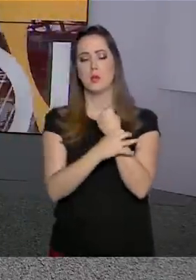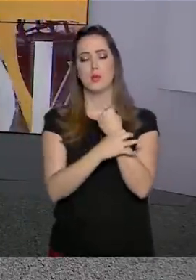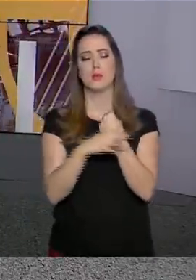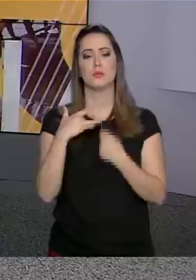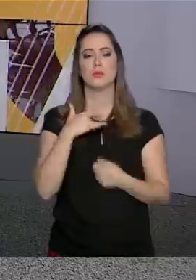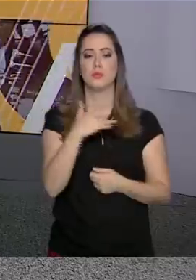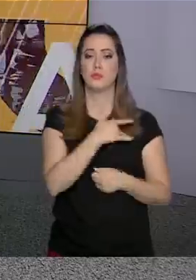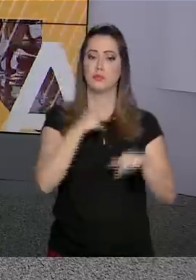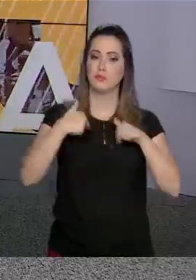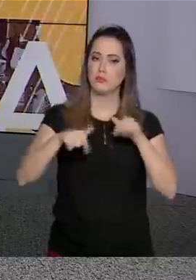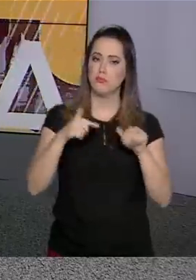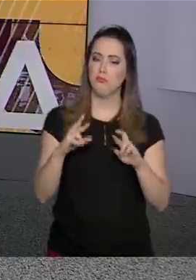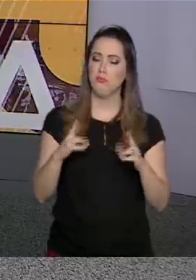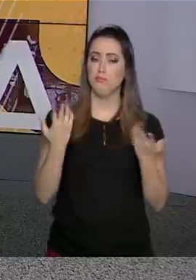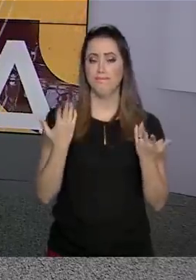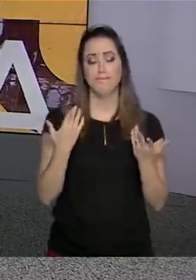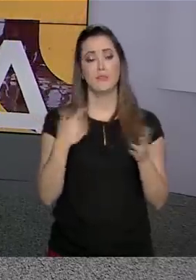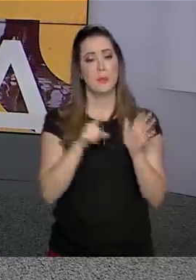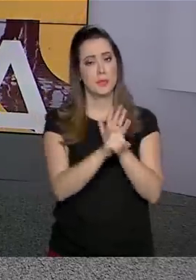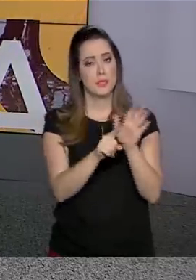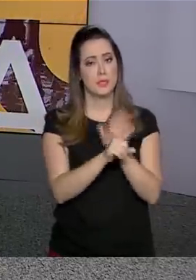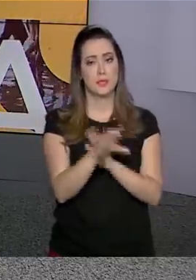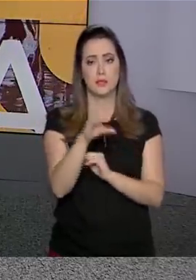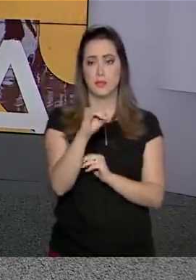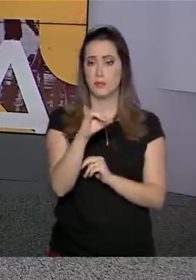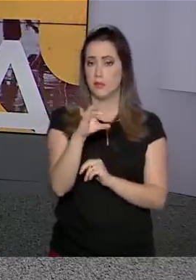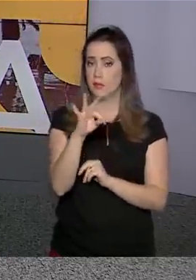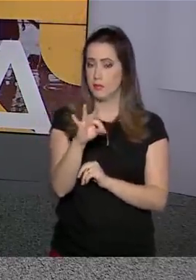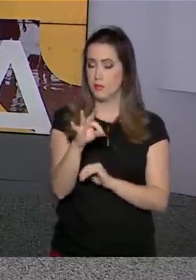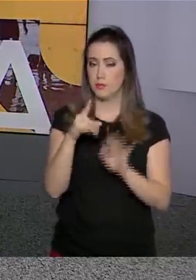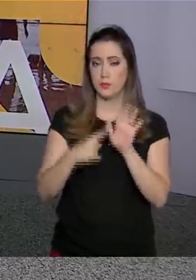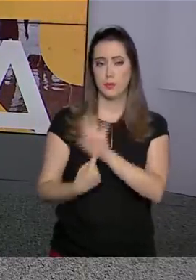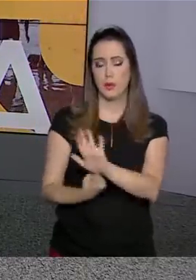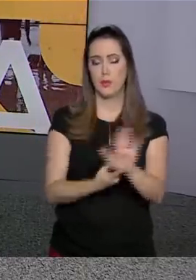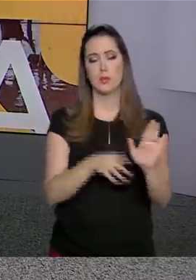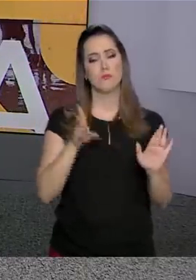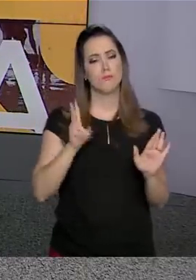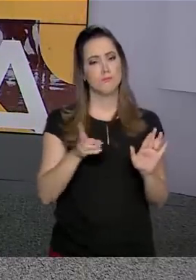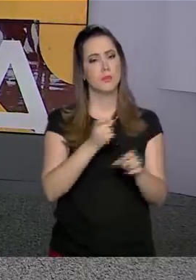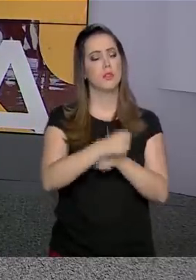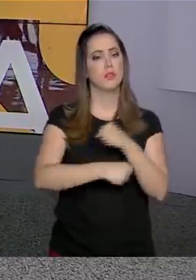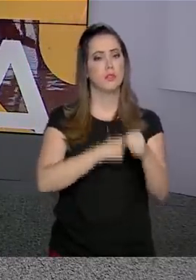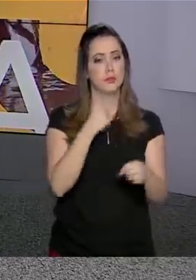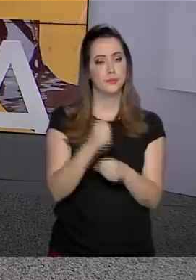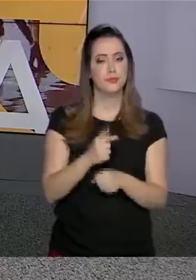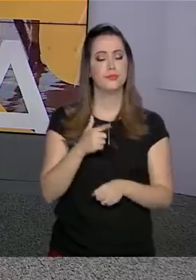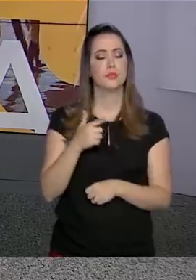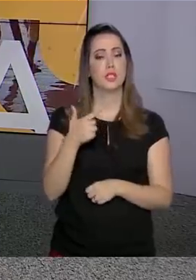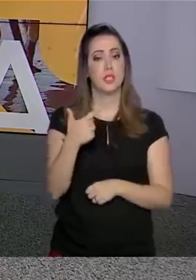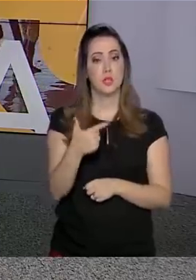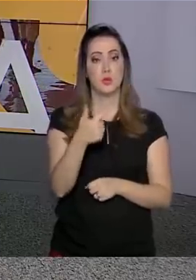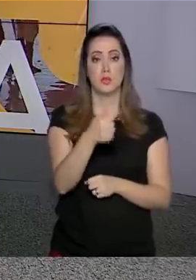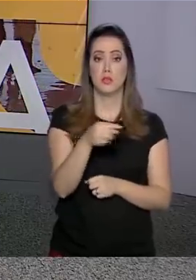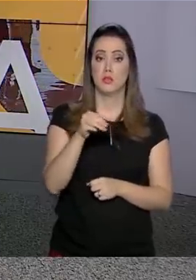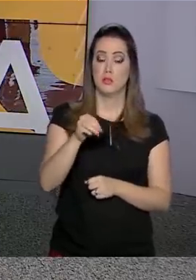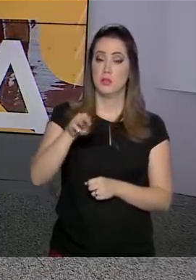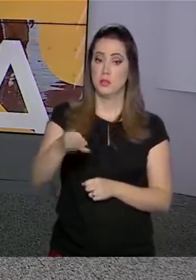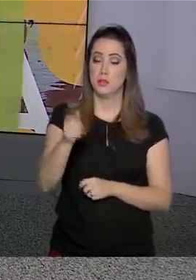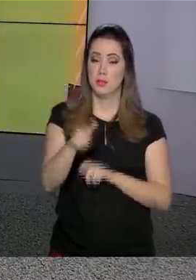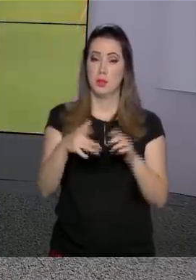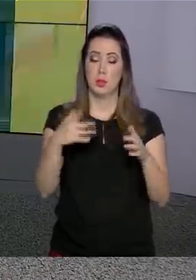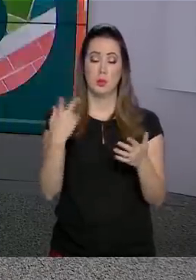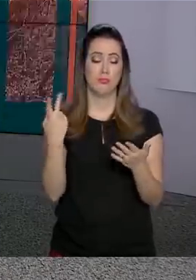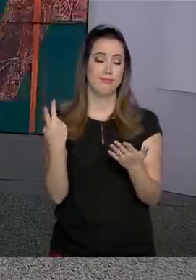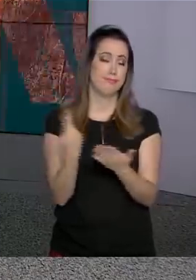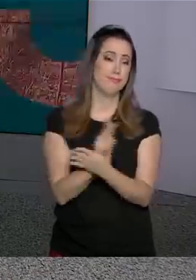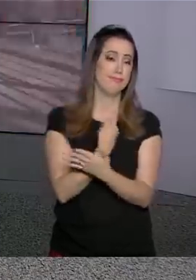trabalhador. Estimativas da OIT apontam que, todos os anos, ocorrem cerca de 270 milhões de acidentes de trabalho em todo o